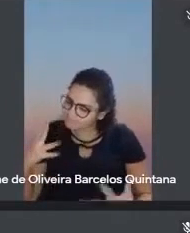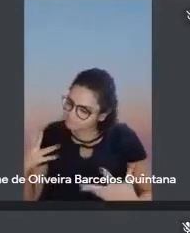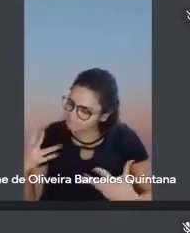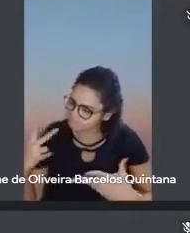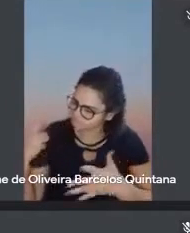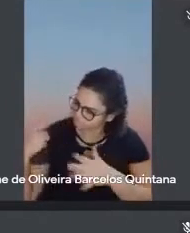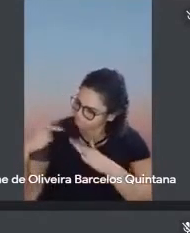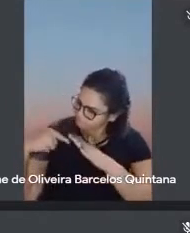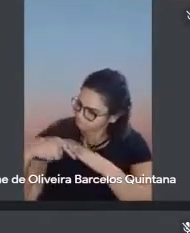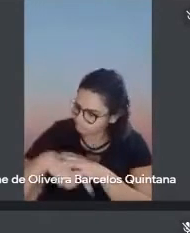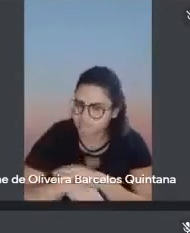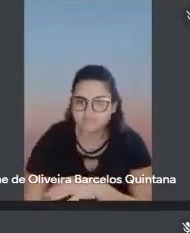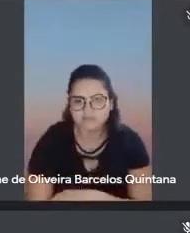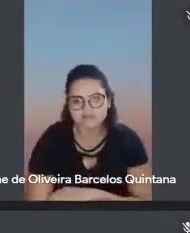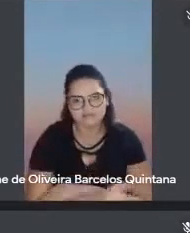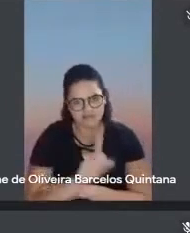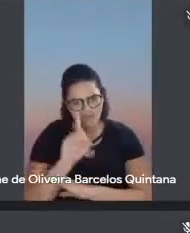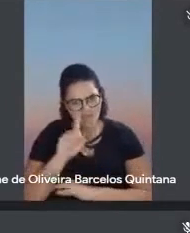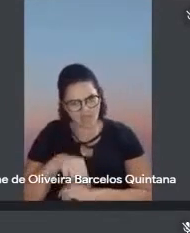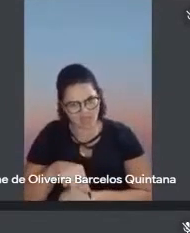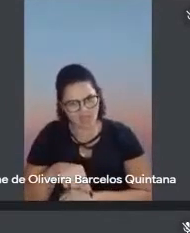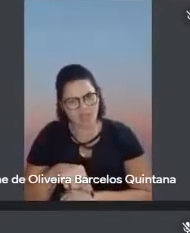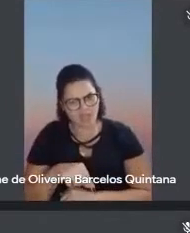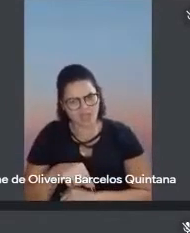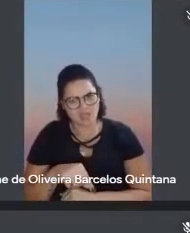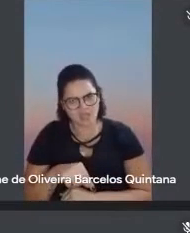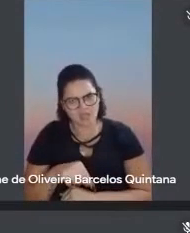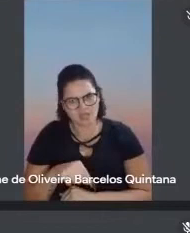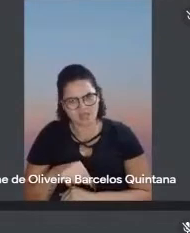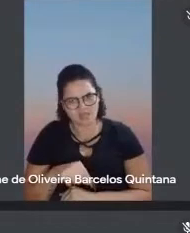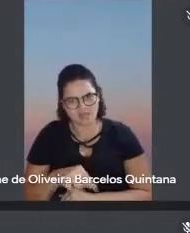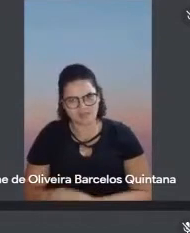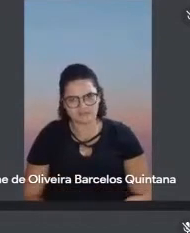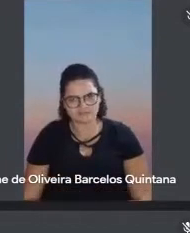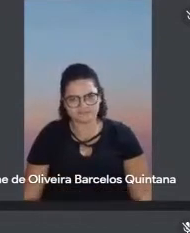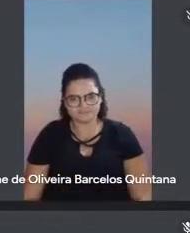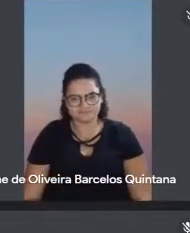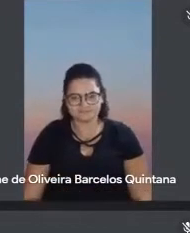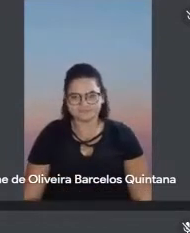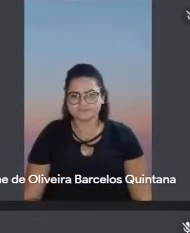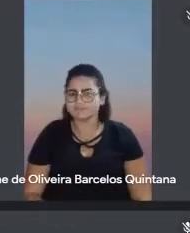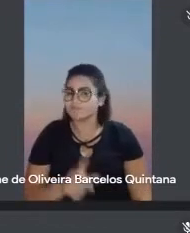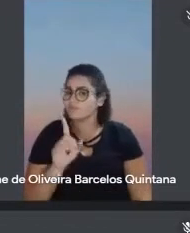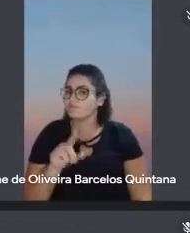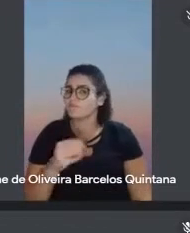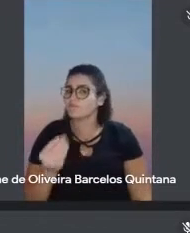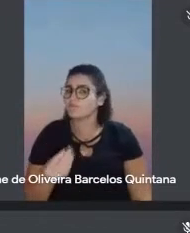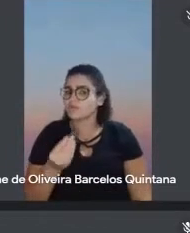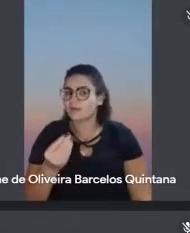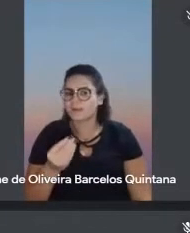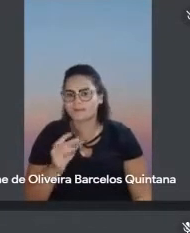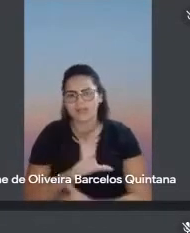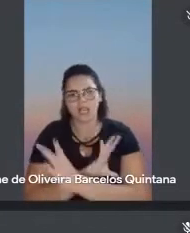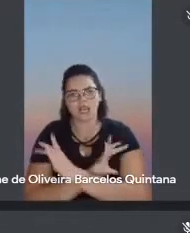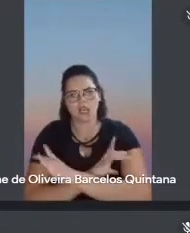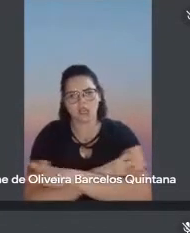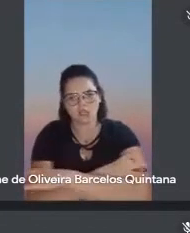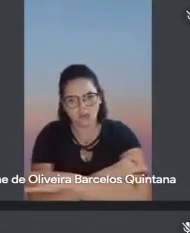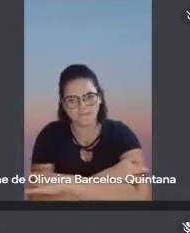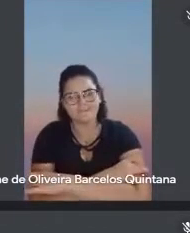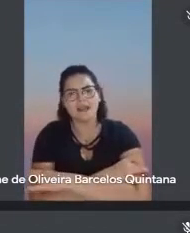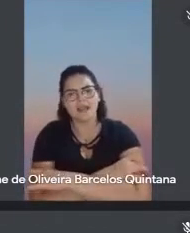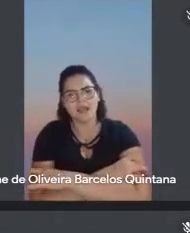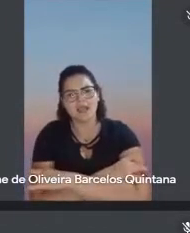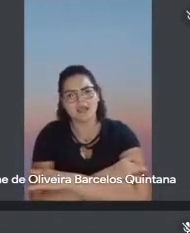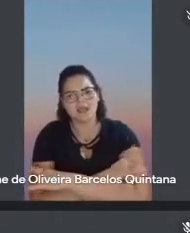um estar de possessão divina, né? De possessão, no sentido de possessão do candomblé, né? Quer dizer, ele se deixa